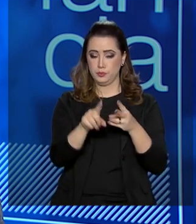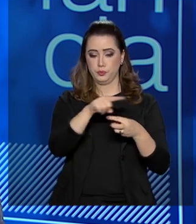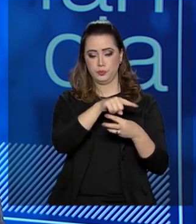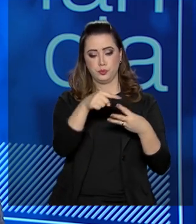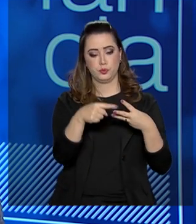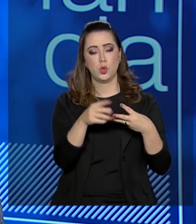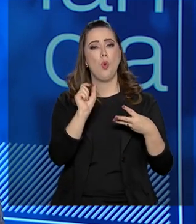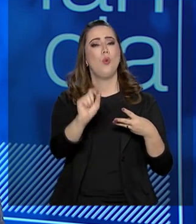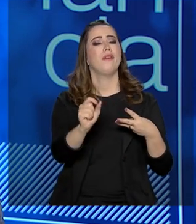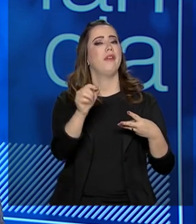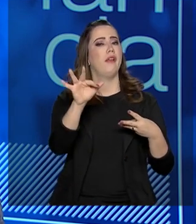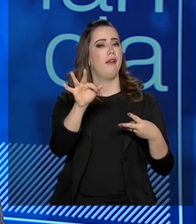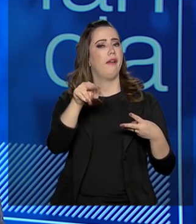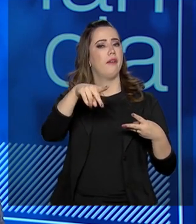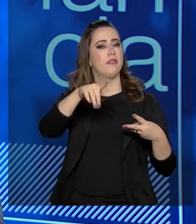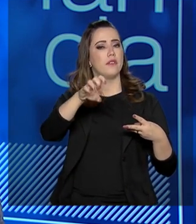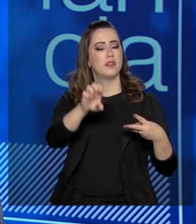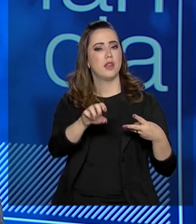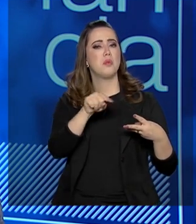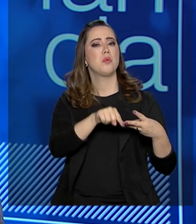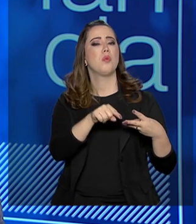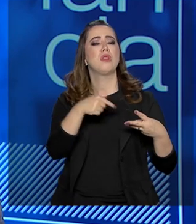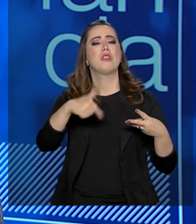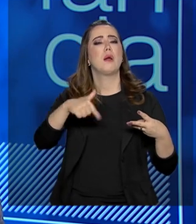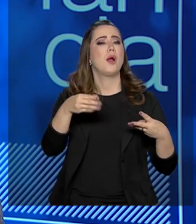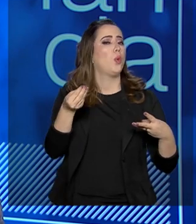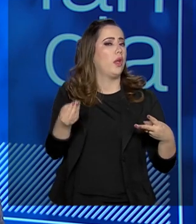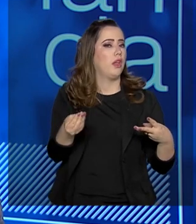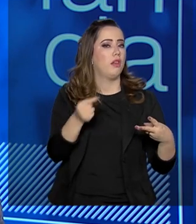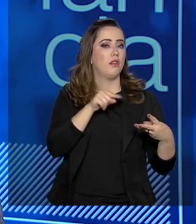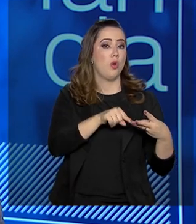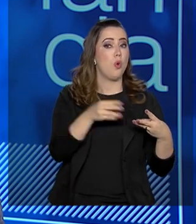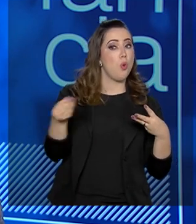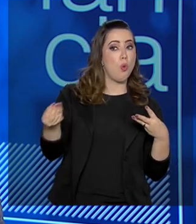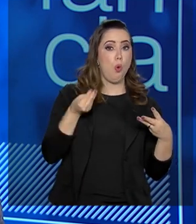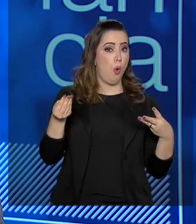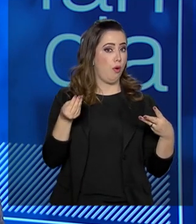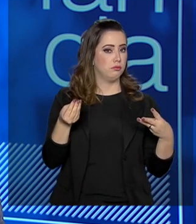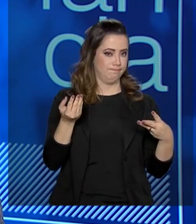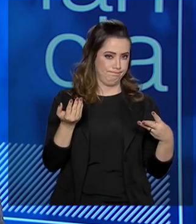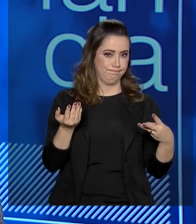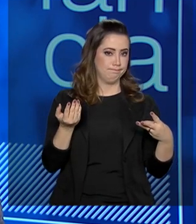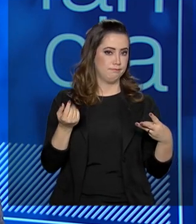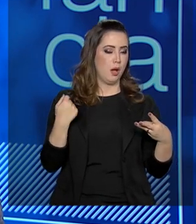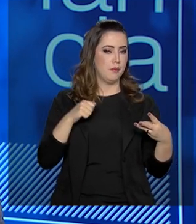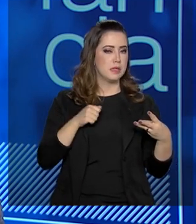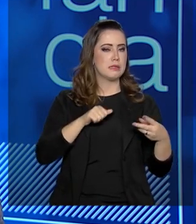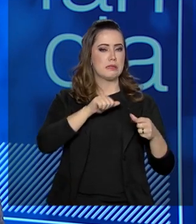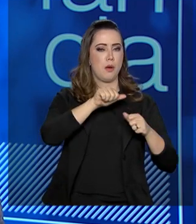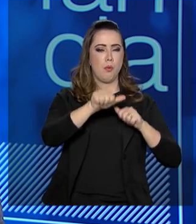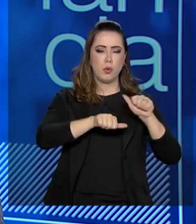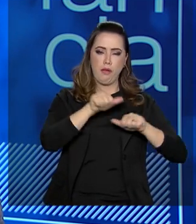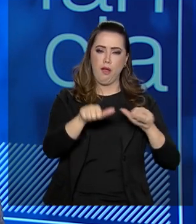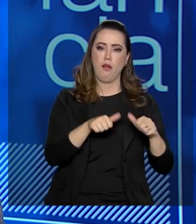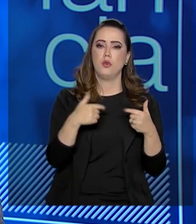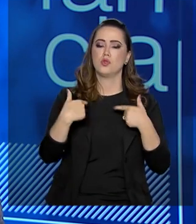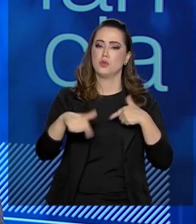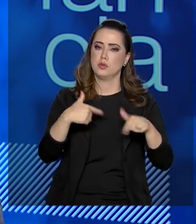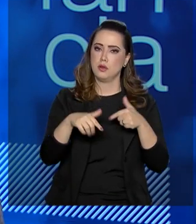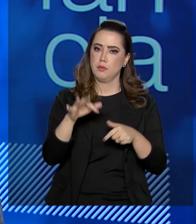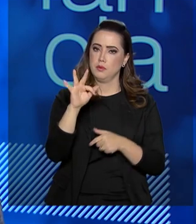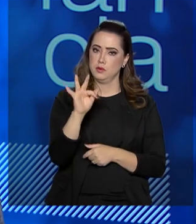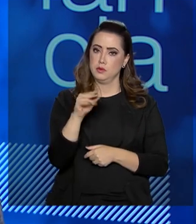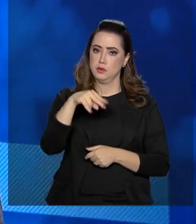FNDE, para que serve, como funciona. Portanto, o nosso ponto essencial hoje é mudar a maneira de atuação do